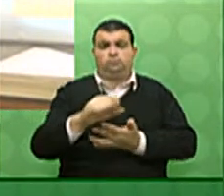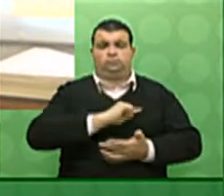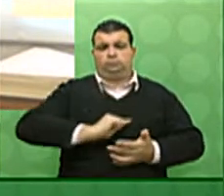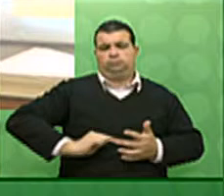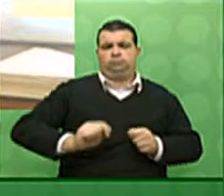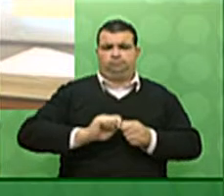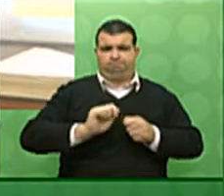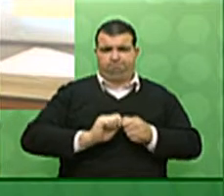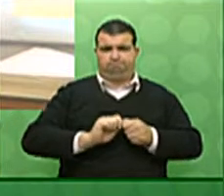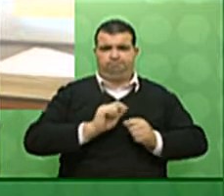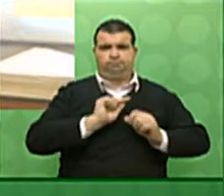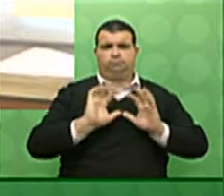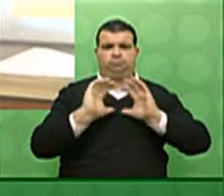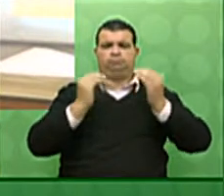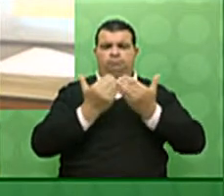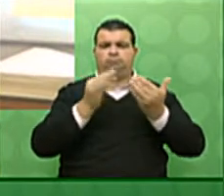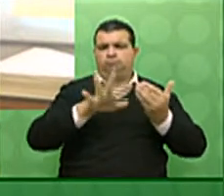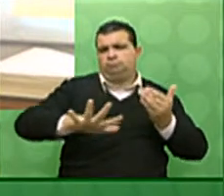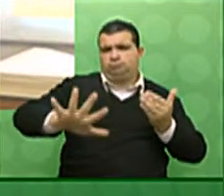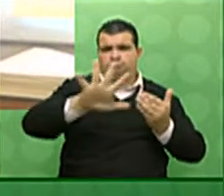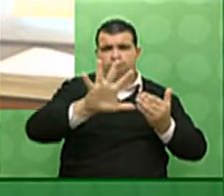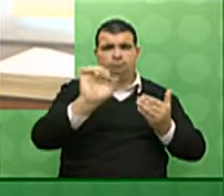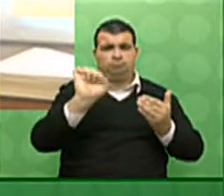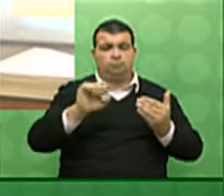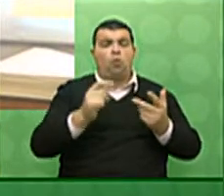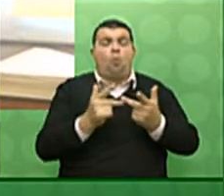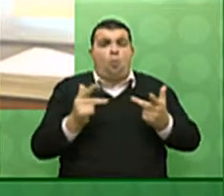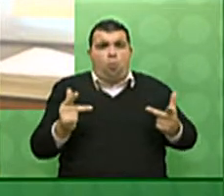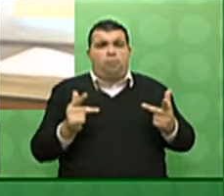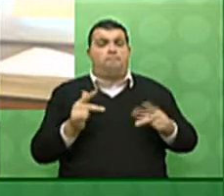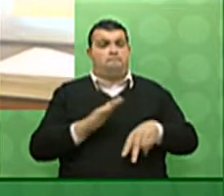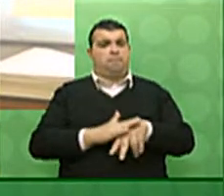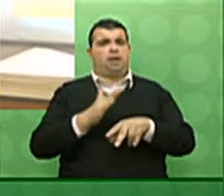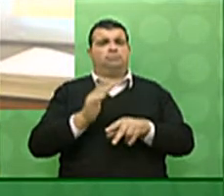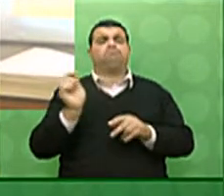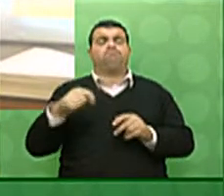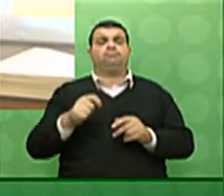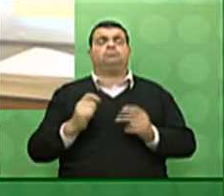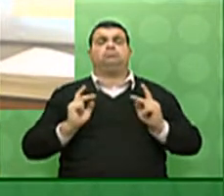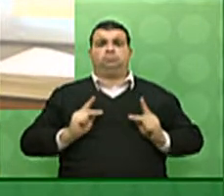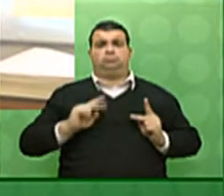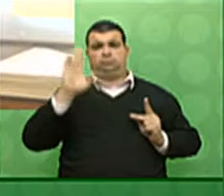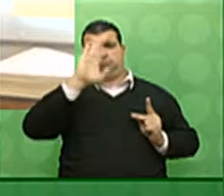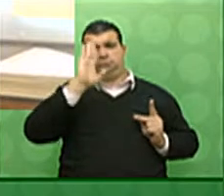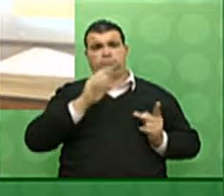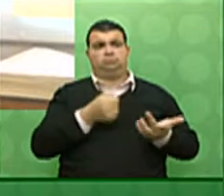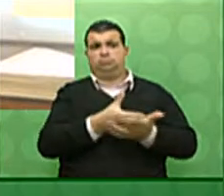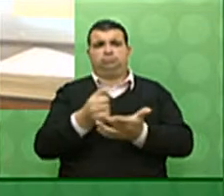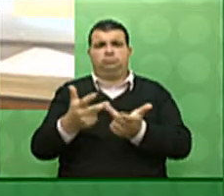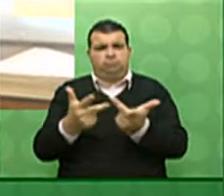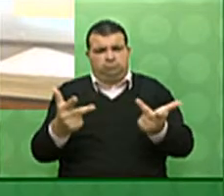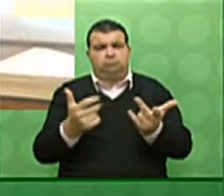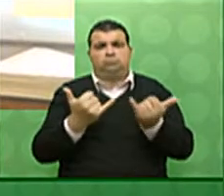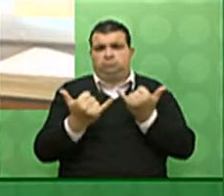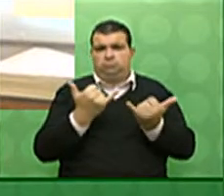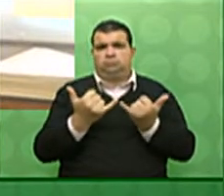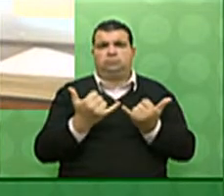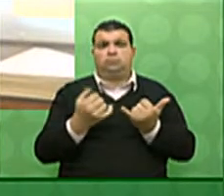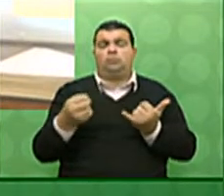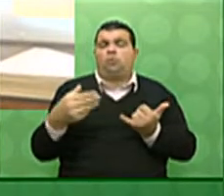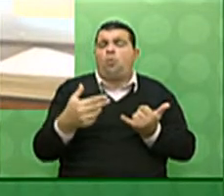governo apresentou ao Congresso Nacional, algo que dê maior poder de compra aos brasileiros, como, por exemplo, uma atualização